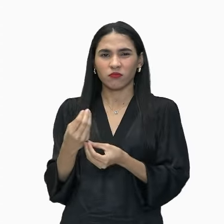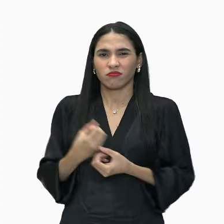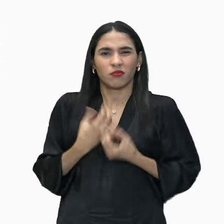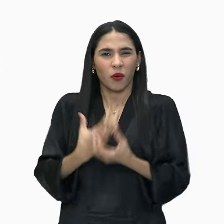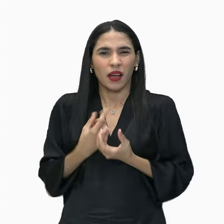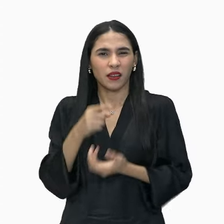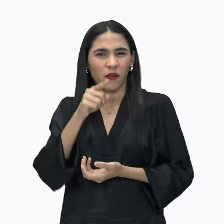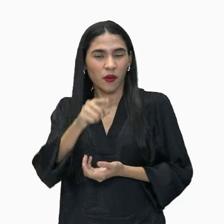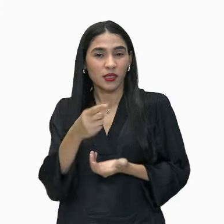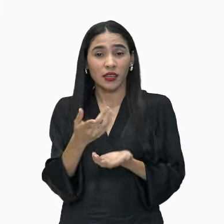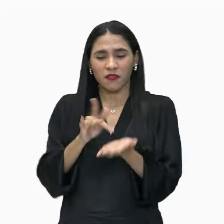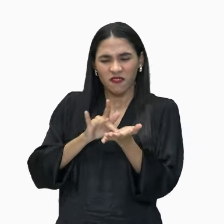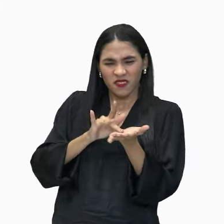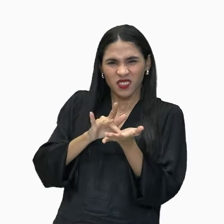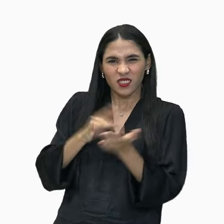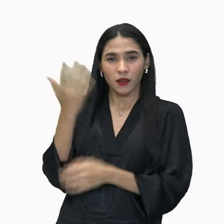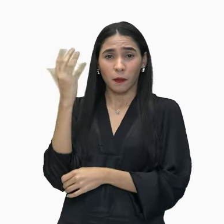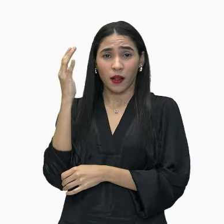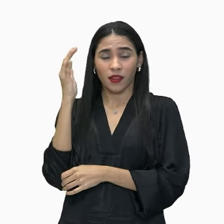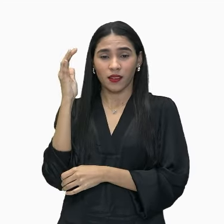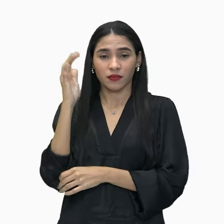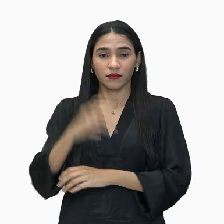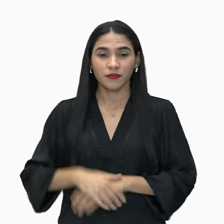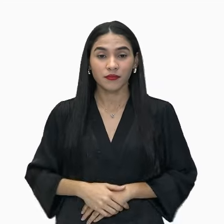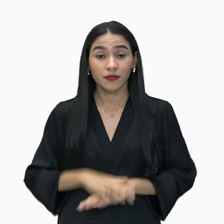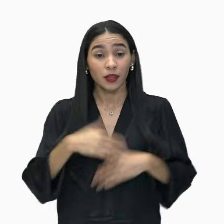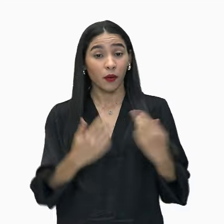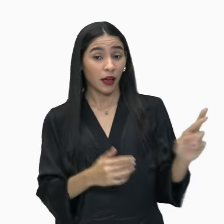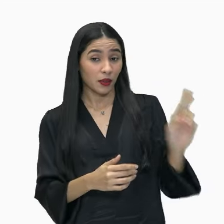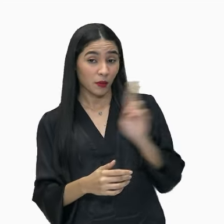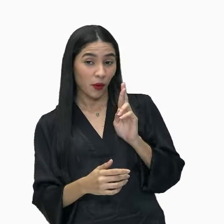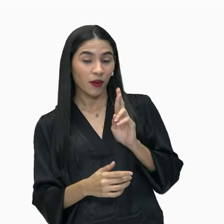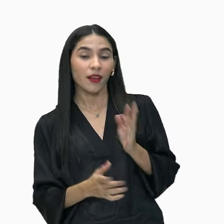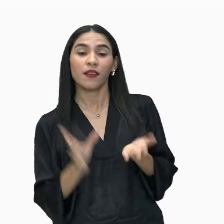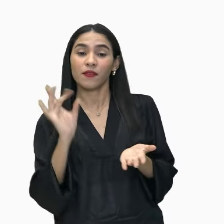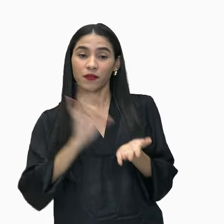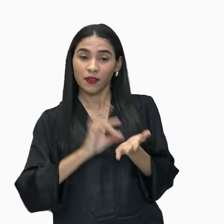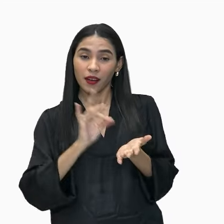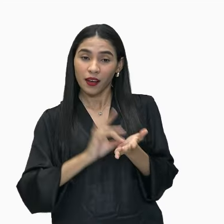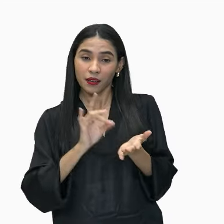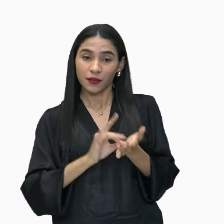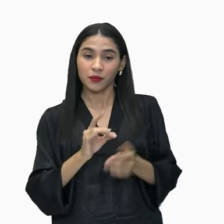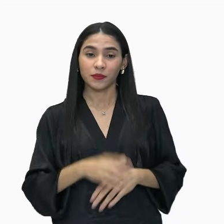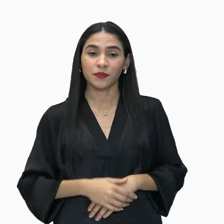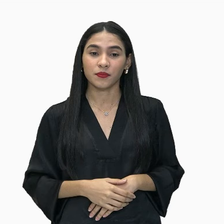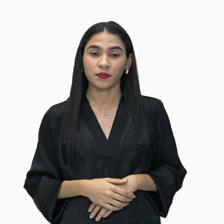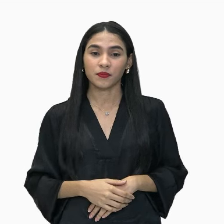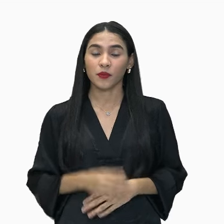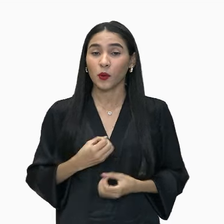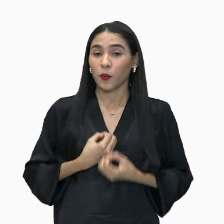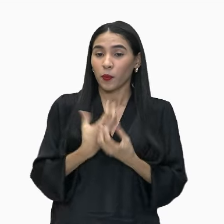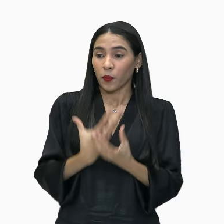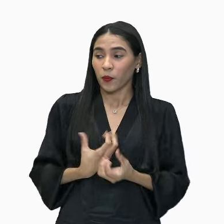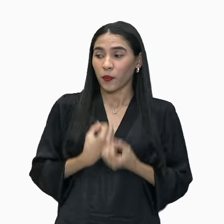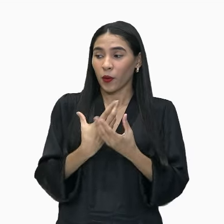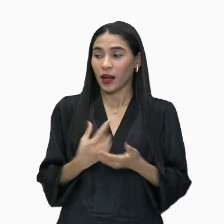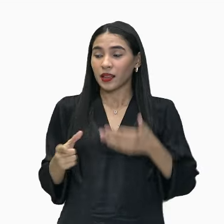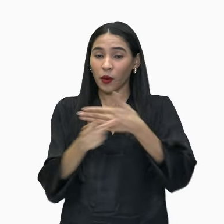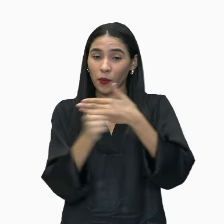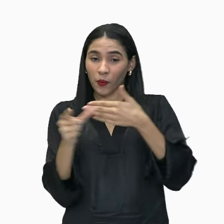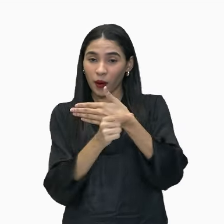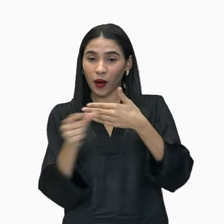Você finge que é uma planta? E aí, a resposta. Exatamente, Fernando Pessoa escreveu, o poeta é um fingidor.